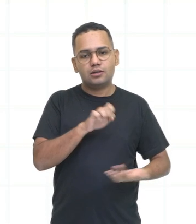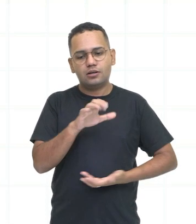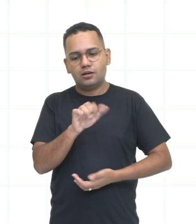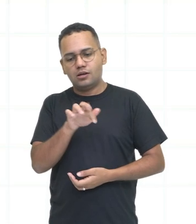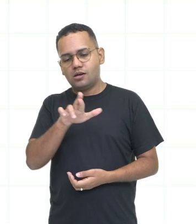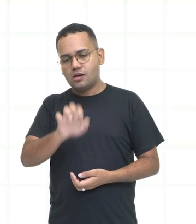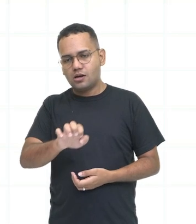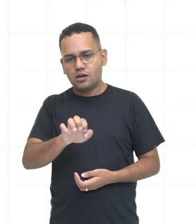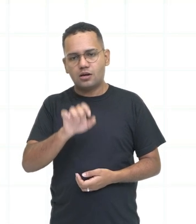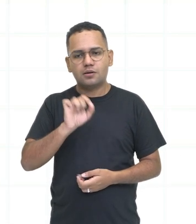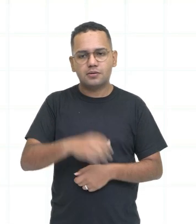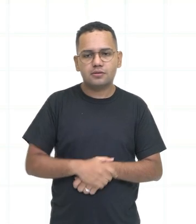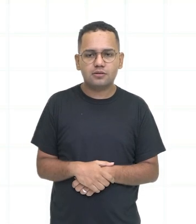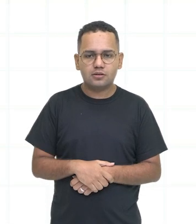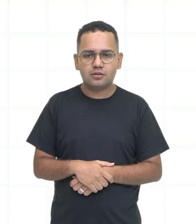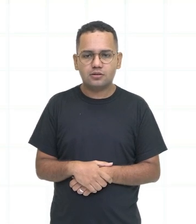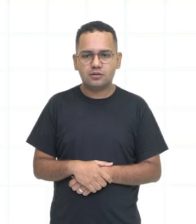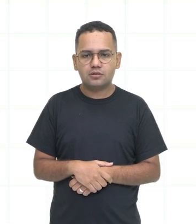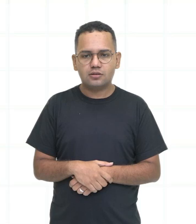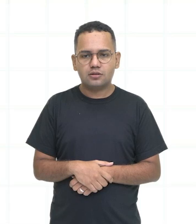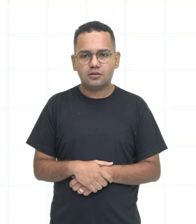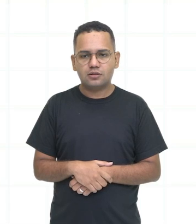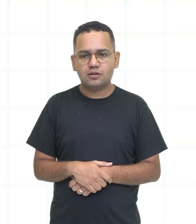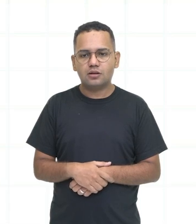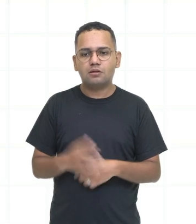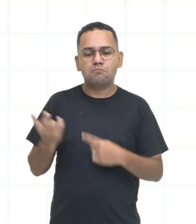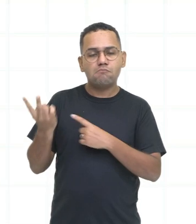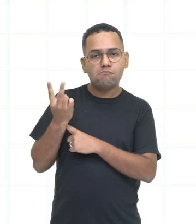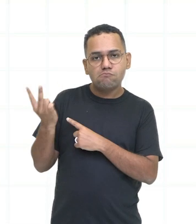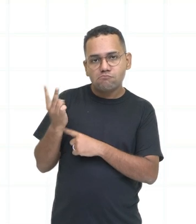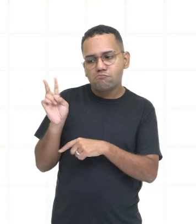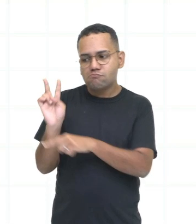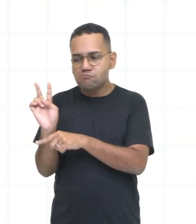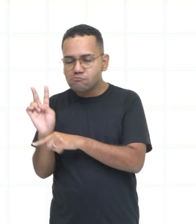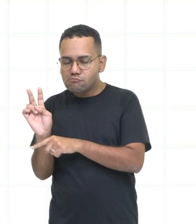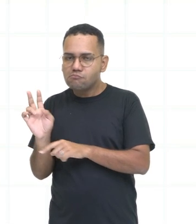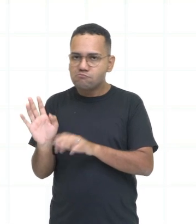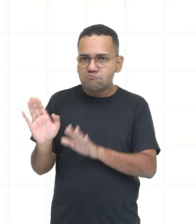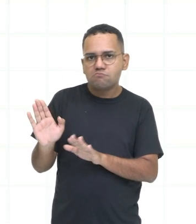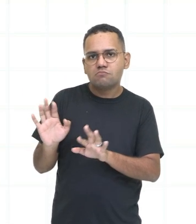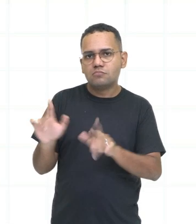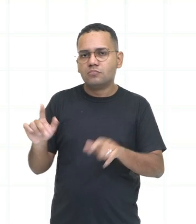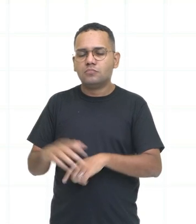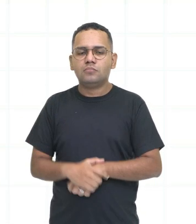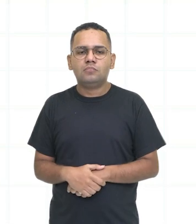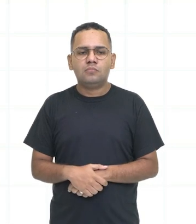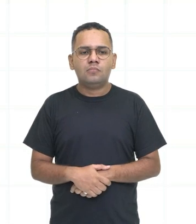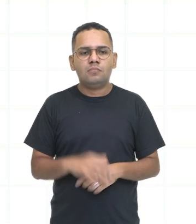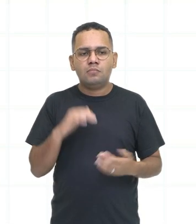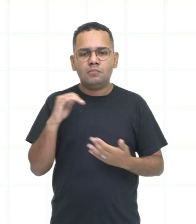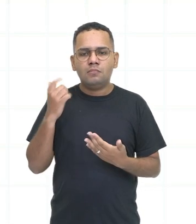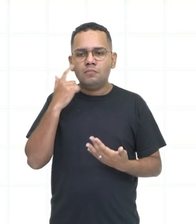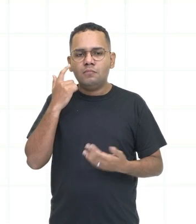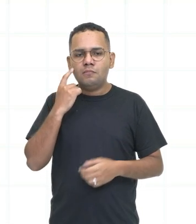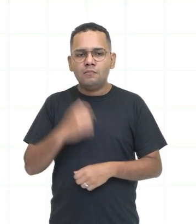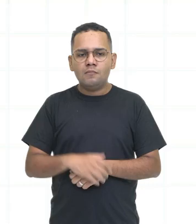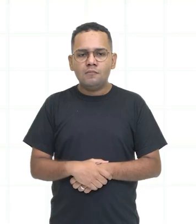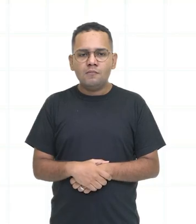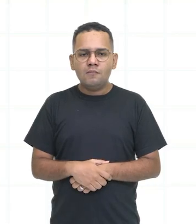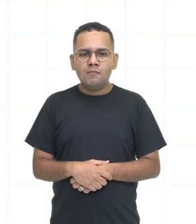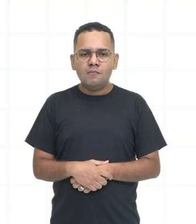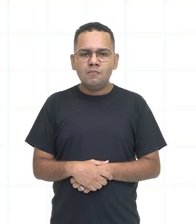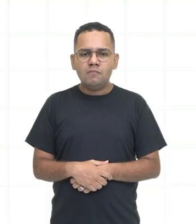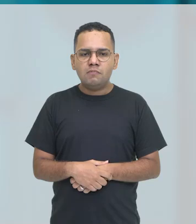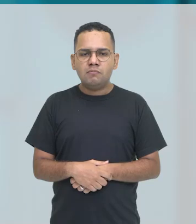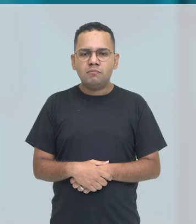tenha calma, vai com calma, tome cuidado, certo? Pois bem, nesse diálogo nós também vimos algumas expressões